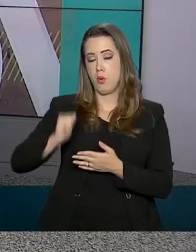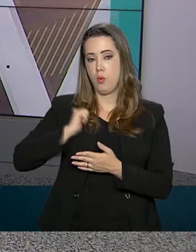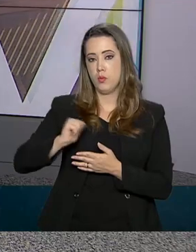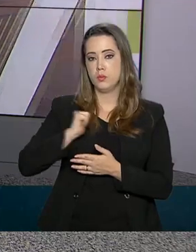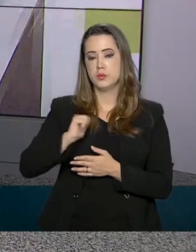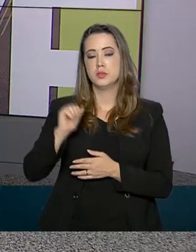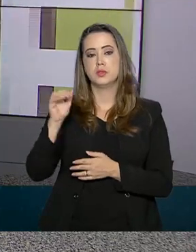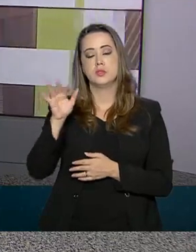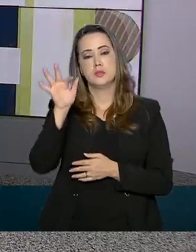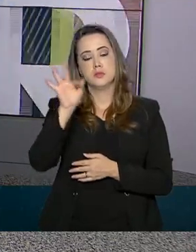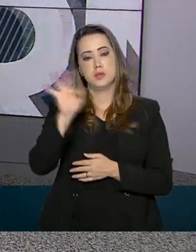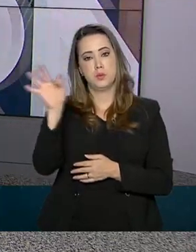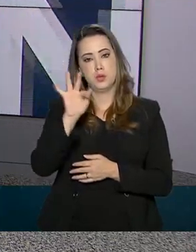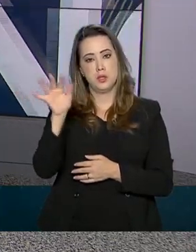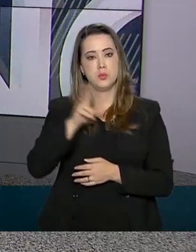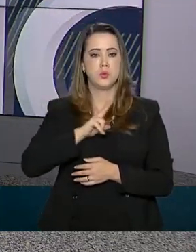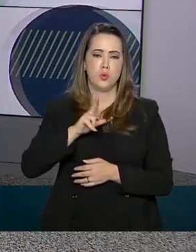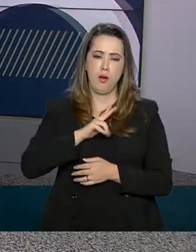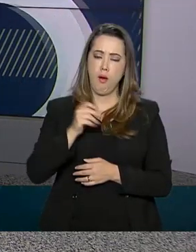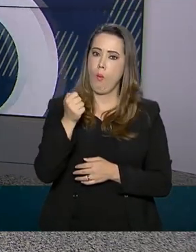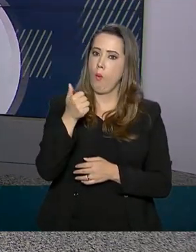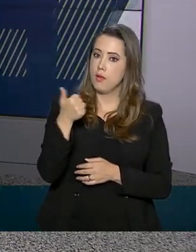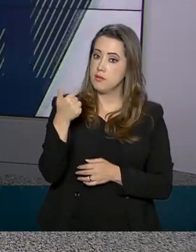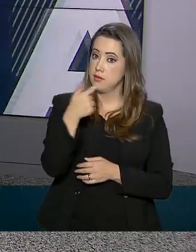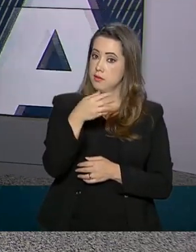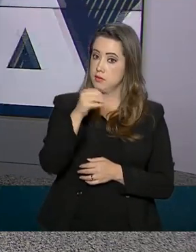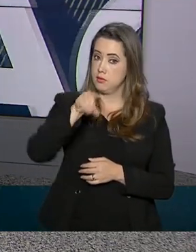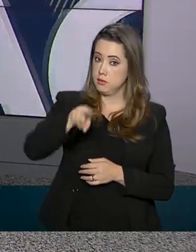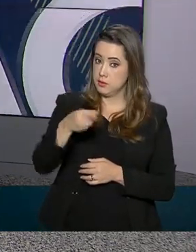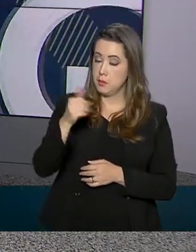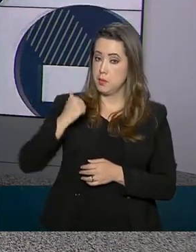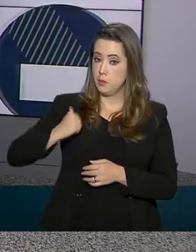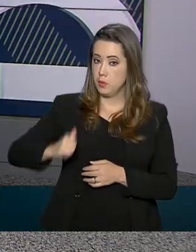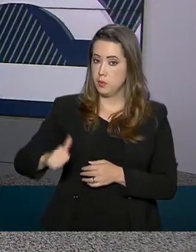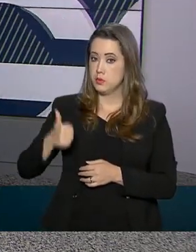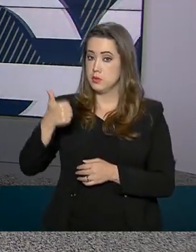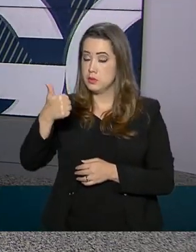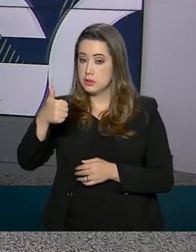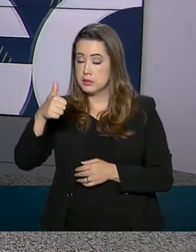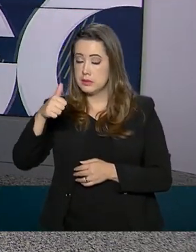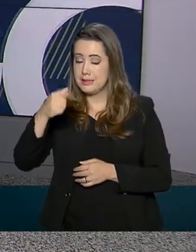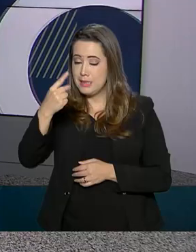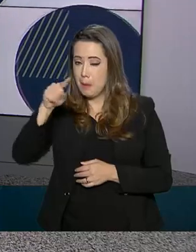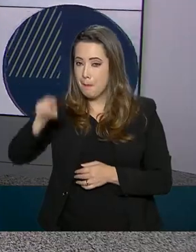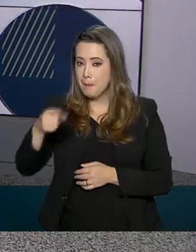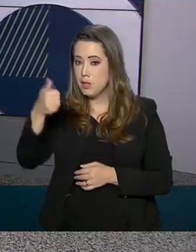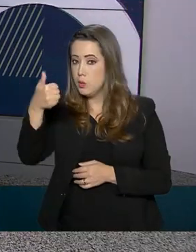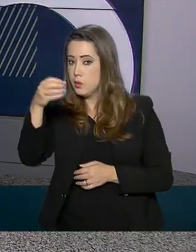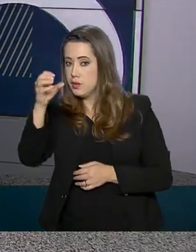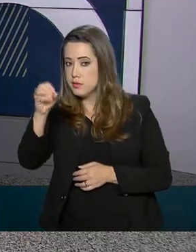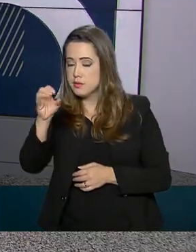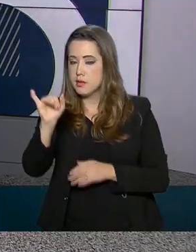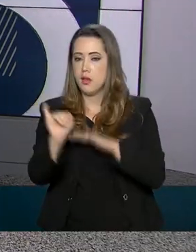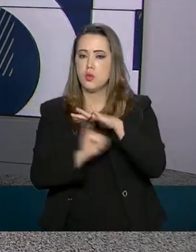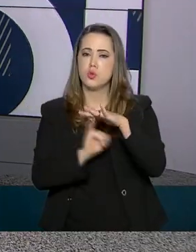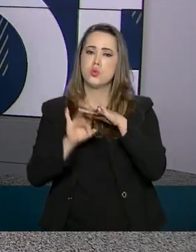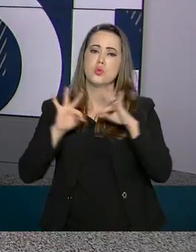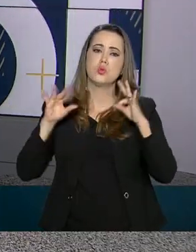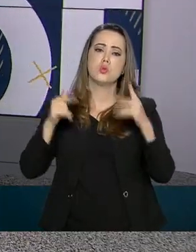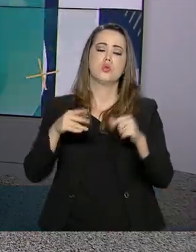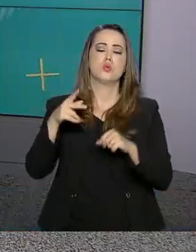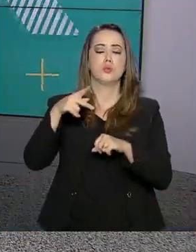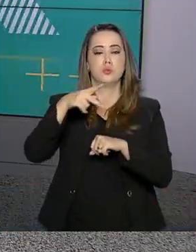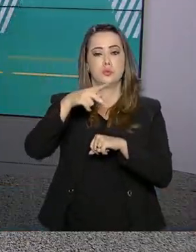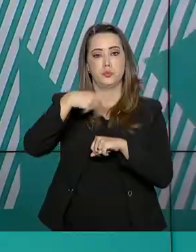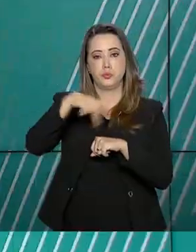ensino superior privadas. São quase 170 mil bolsas em 1.100 instituições de ensino superior de todo o país.